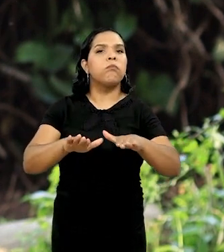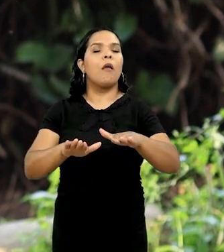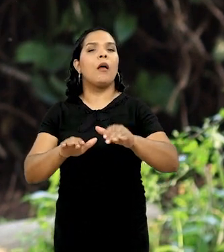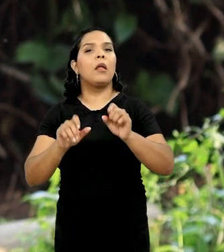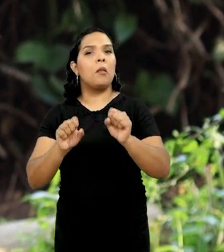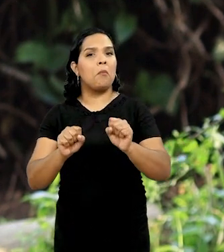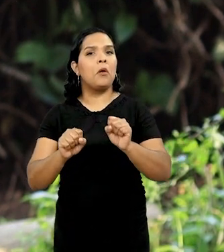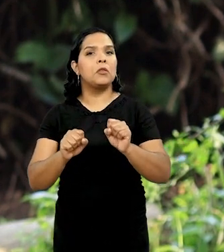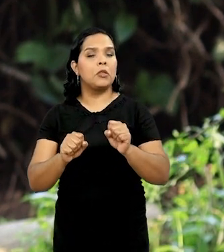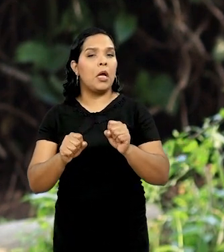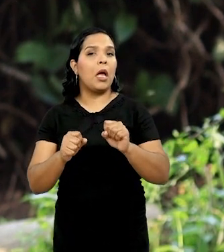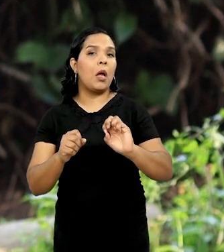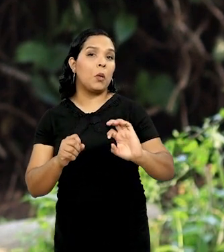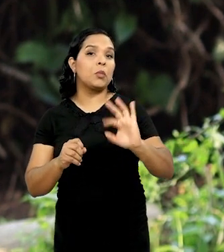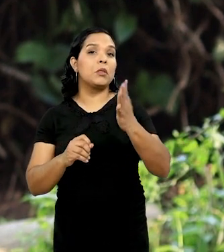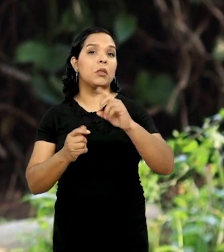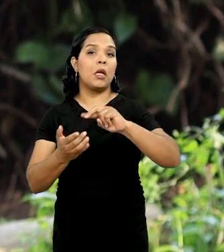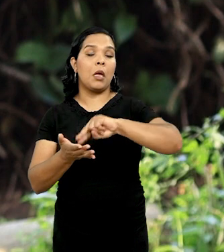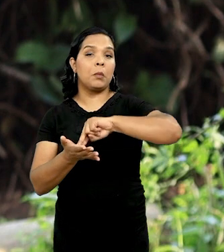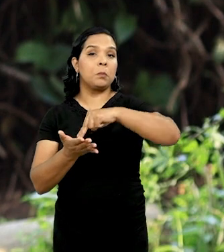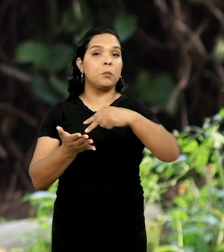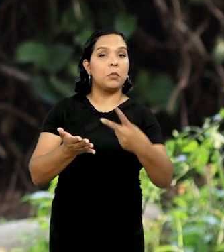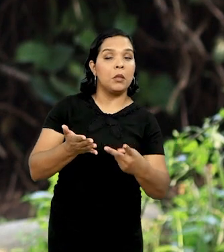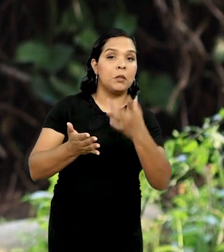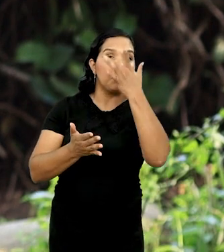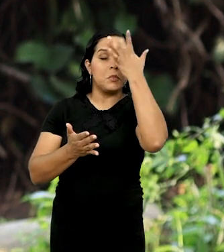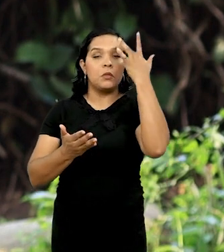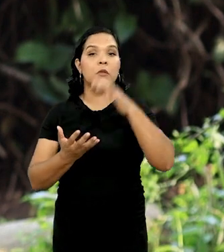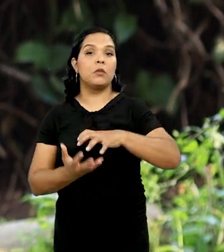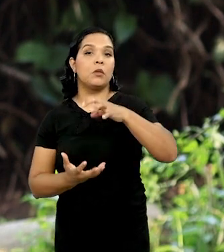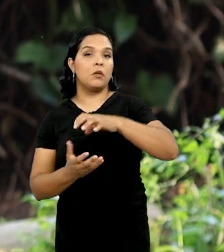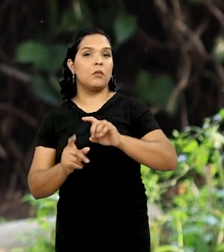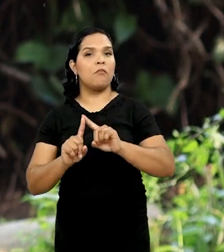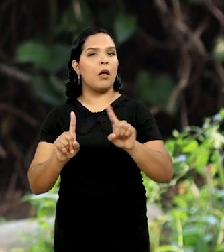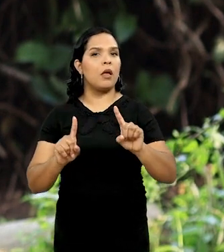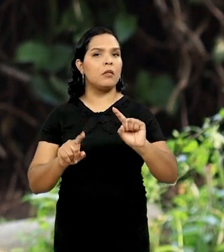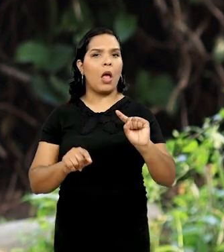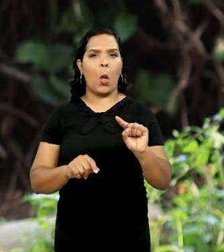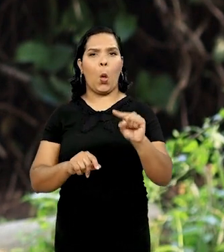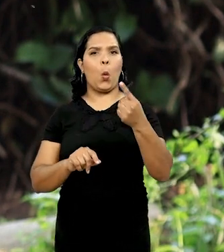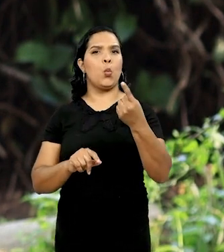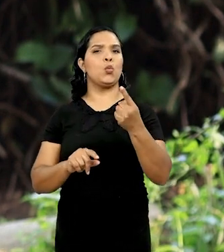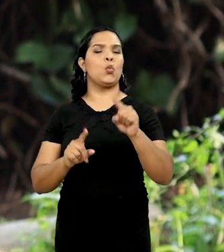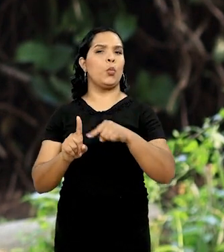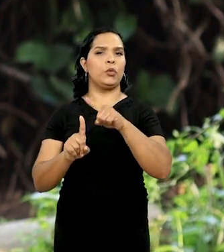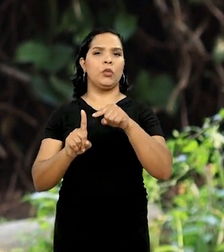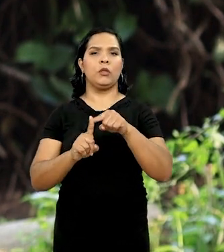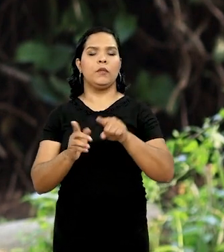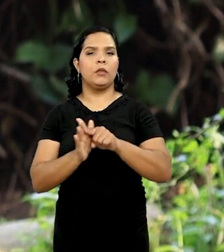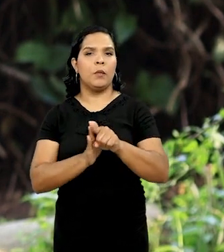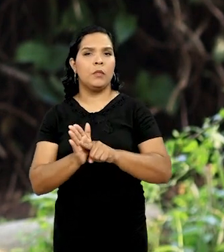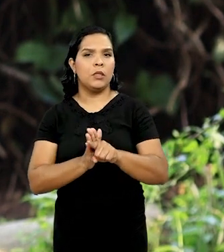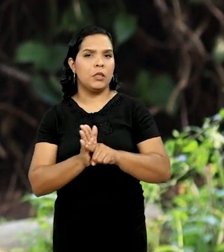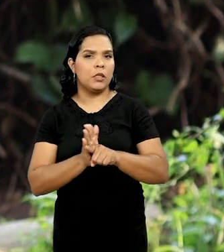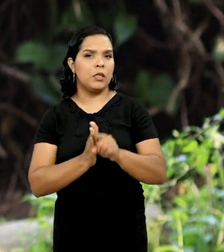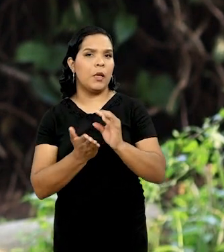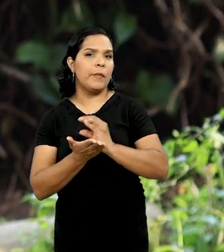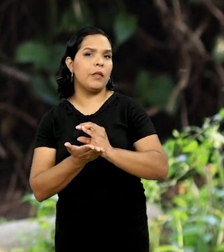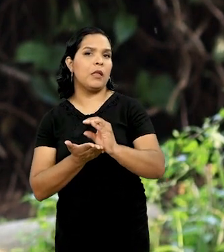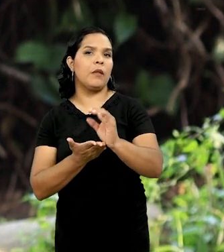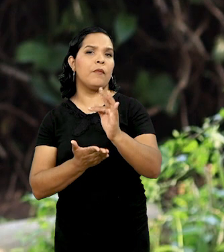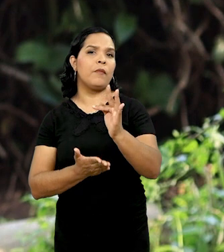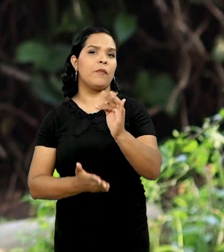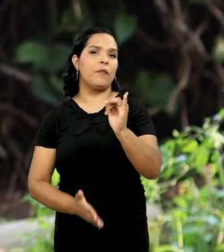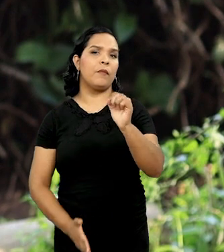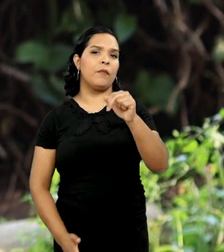alguns parâmetros que podem provocar o risco de queda em pessoas idosas. Mas essa não é a única finalidade dessa pesquisa, que é financiada